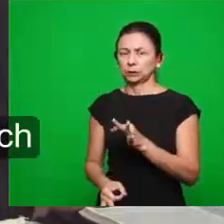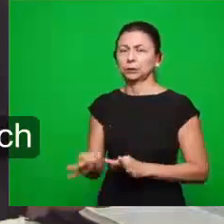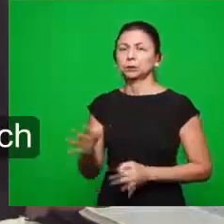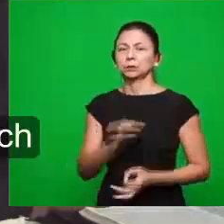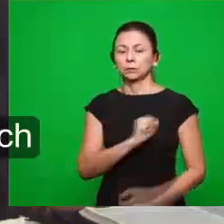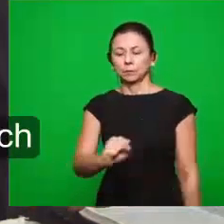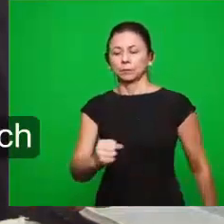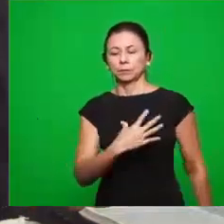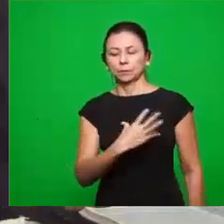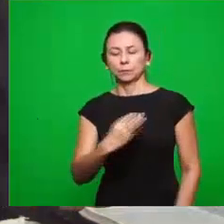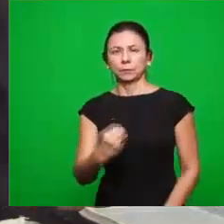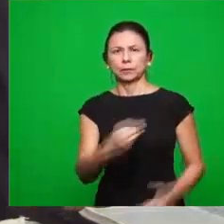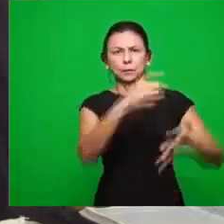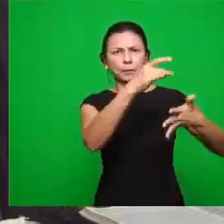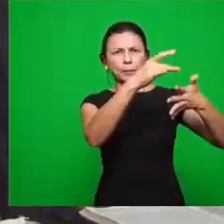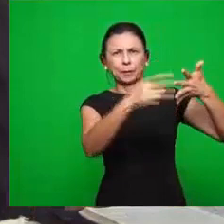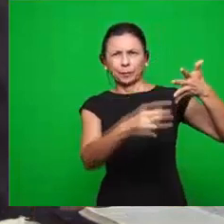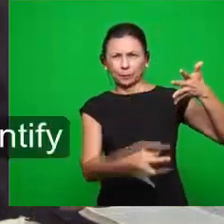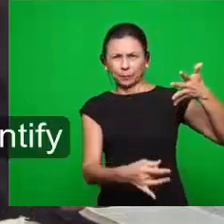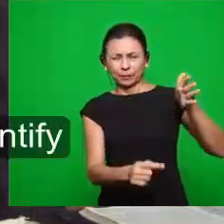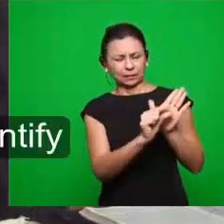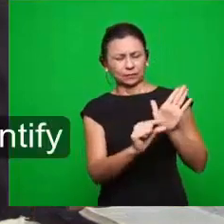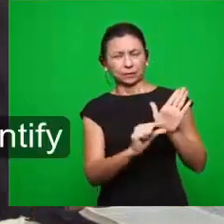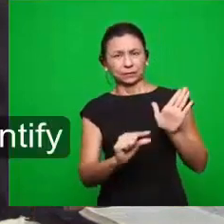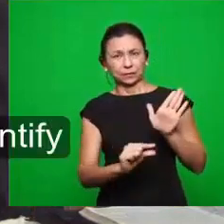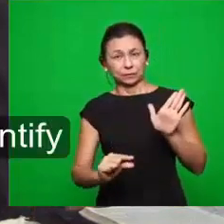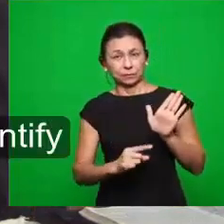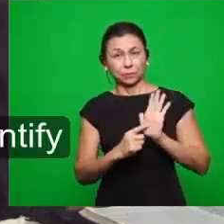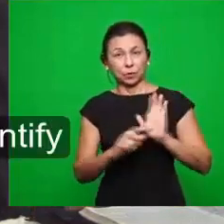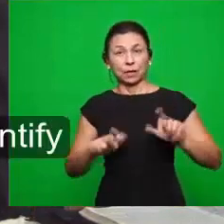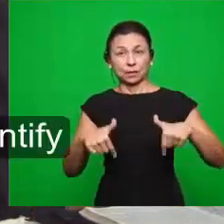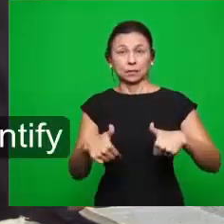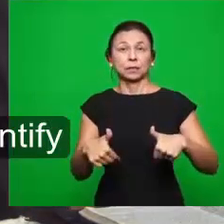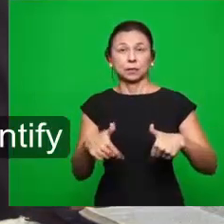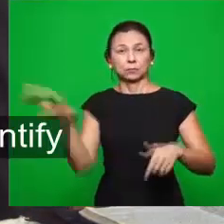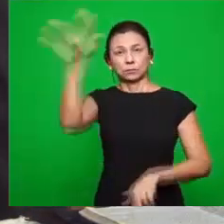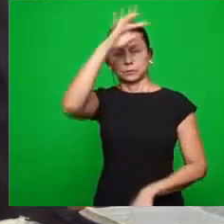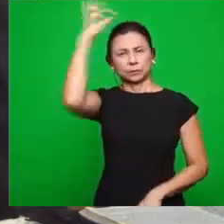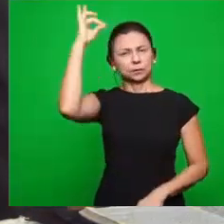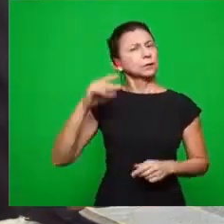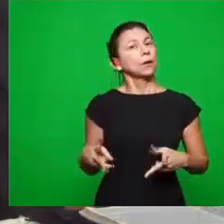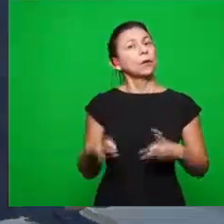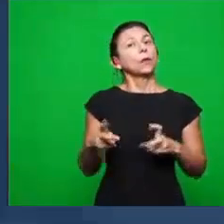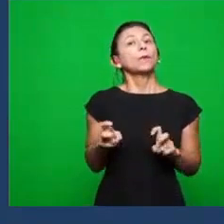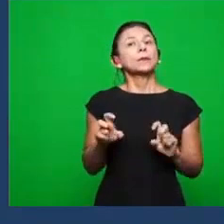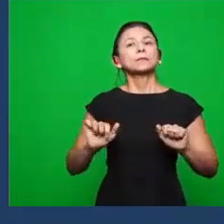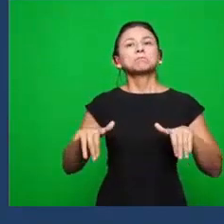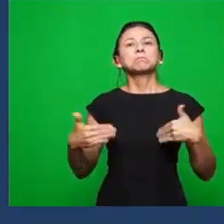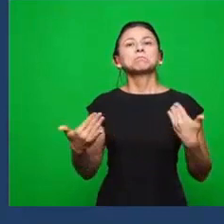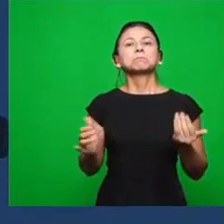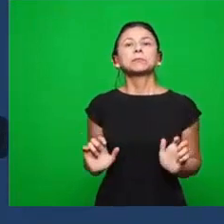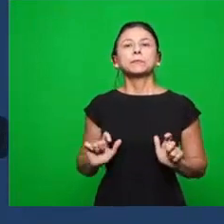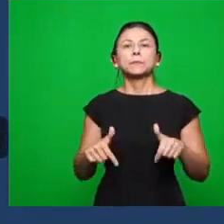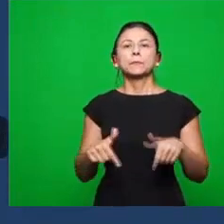morte aos seus filhos. Então, cada um desses versículos aqui, tem a operação do Espírito do Senhor. Então, os irmãos vão identificar esta operação.